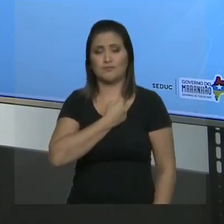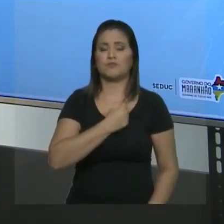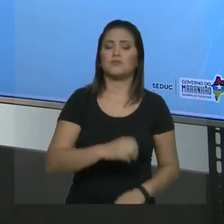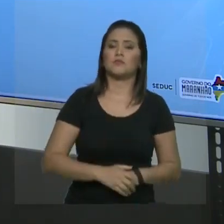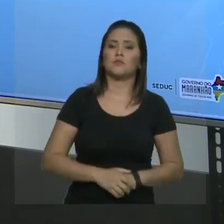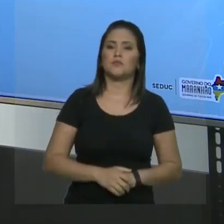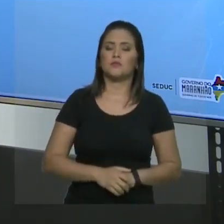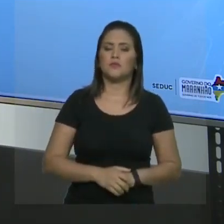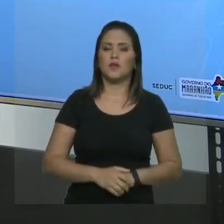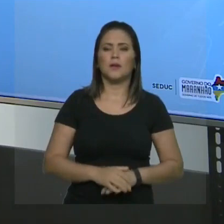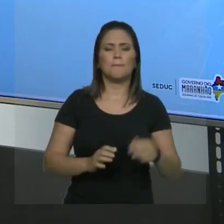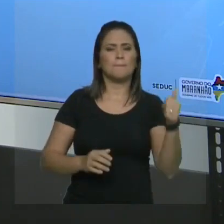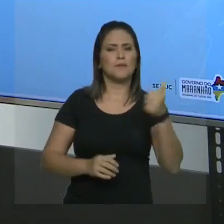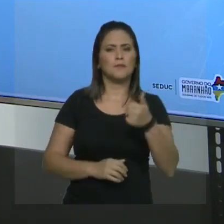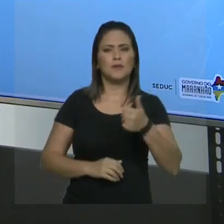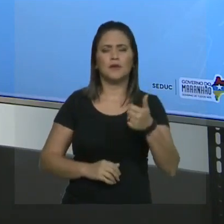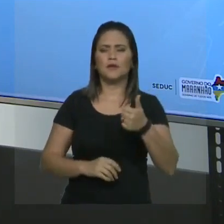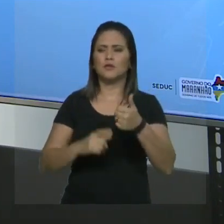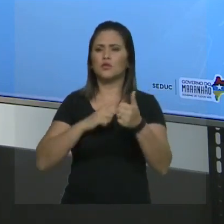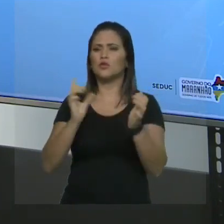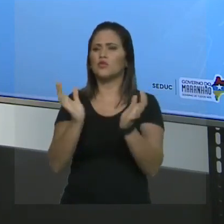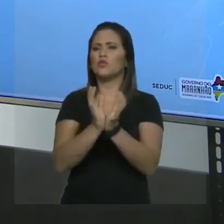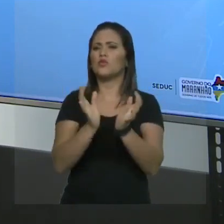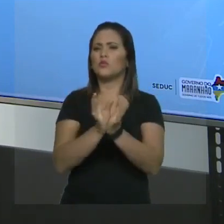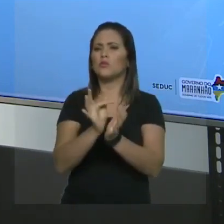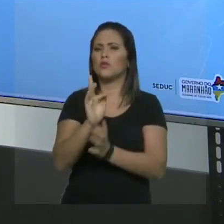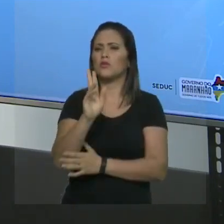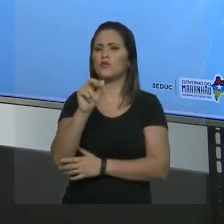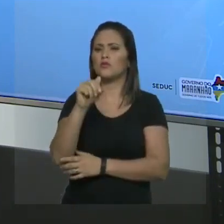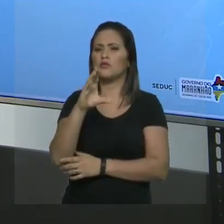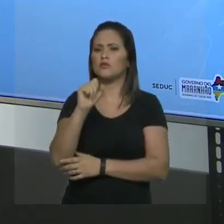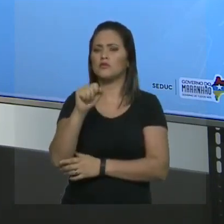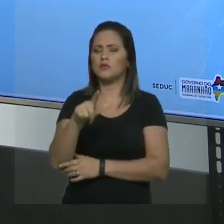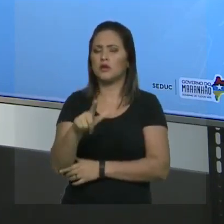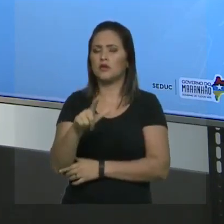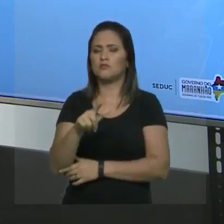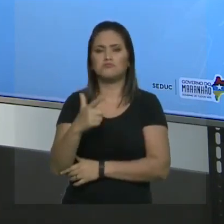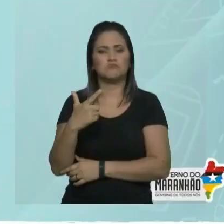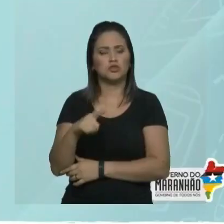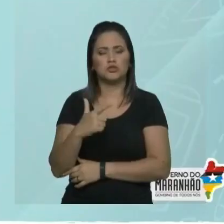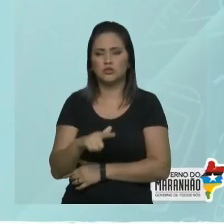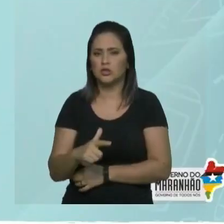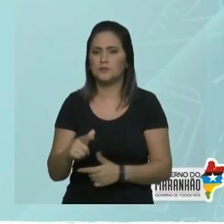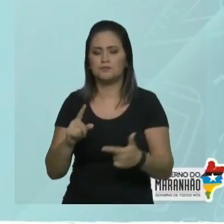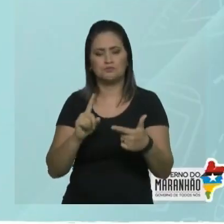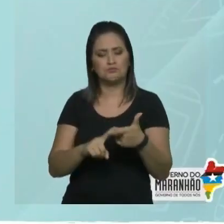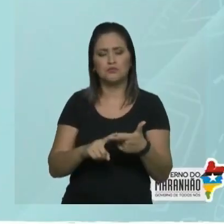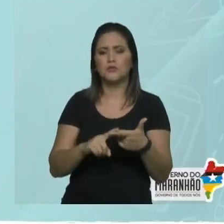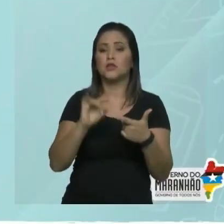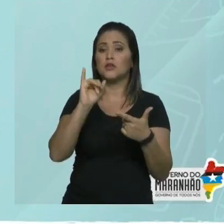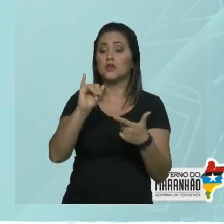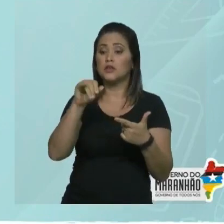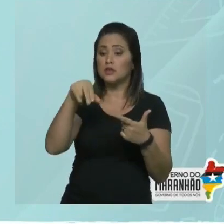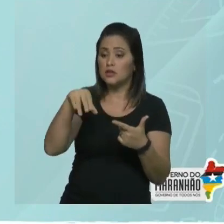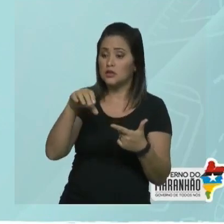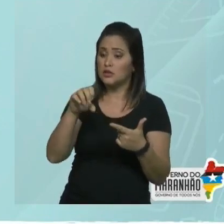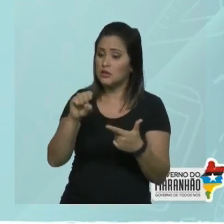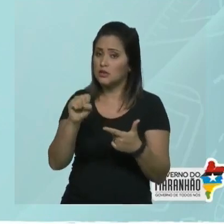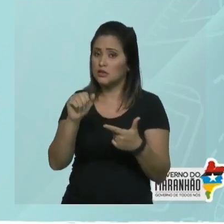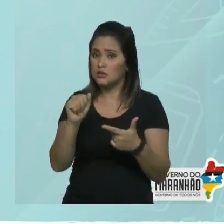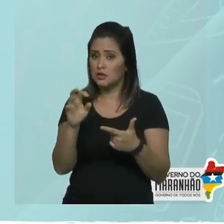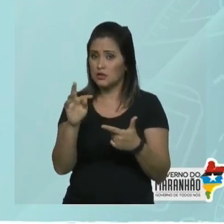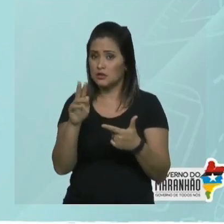grupo funcional? Não. Segunda prioridade, insaturação. Essa cadeia tem insaturação? Não. Terceira prioridade,